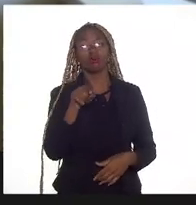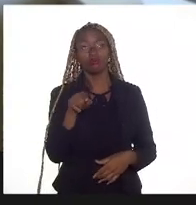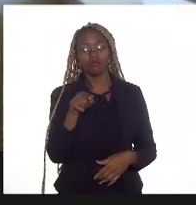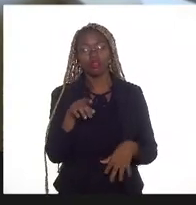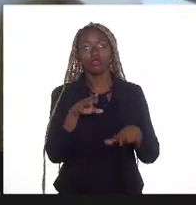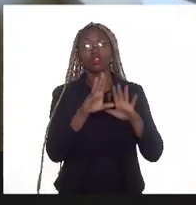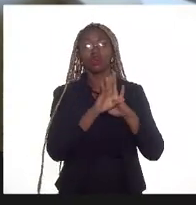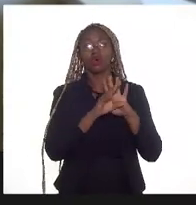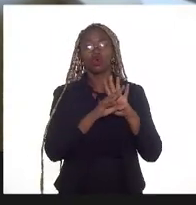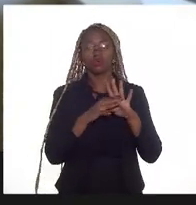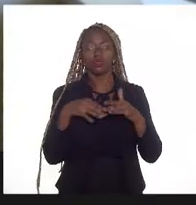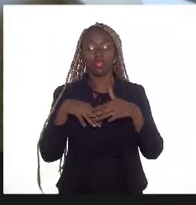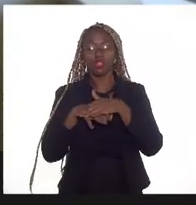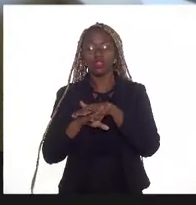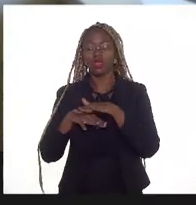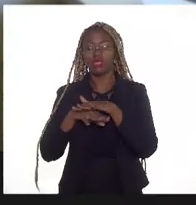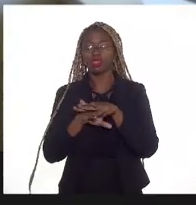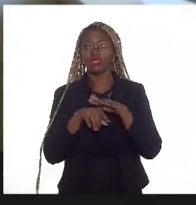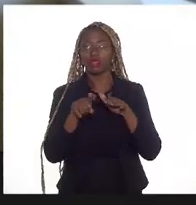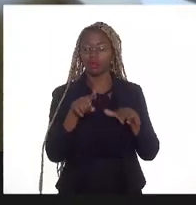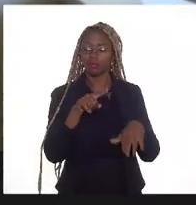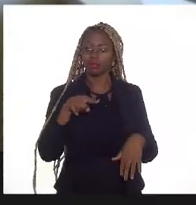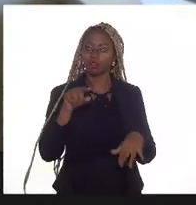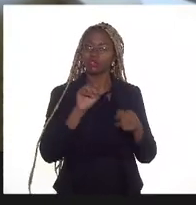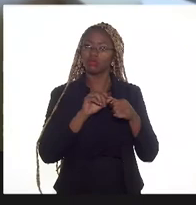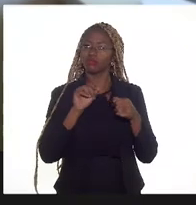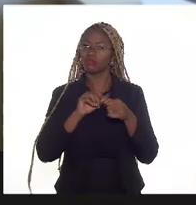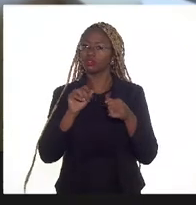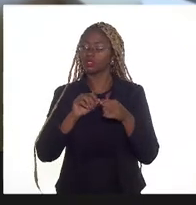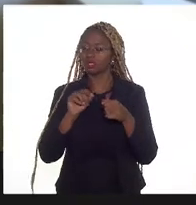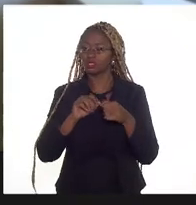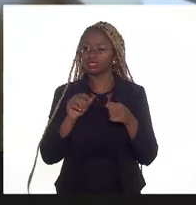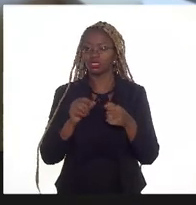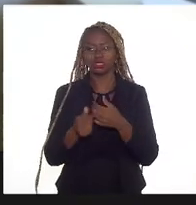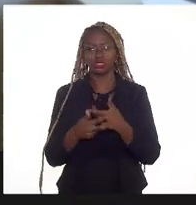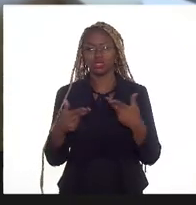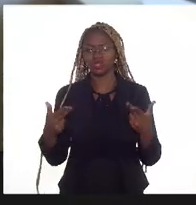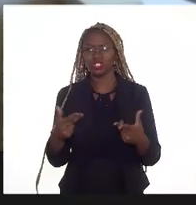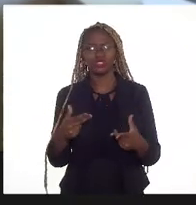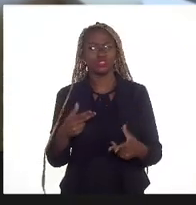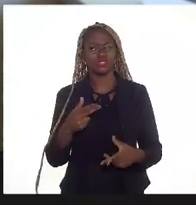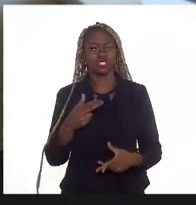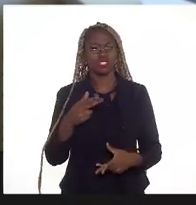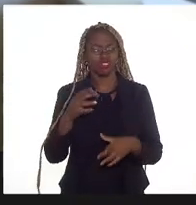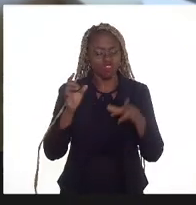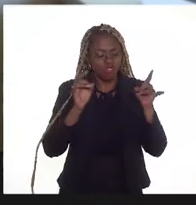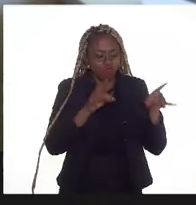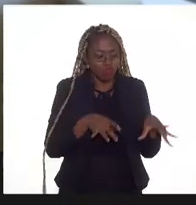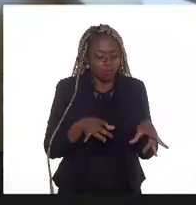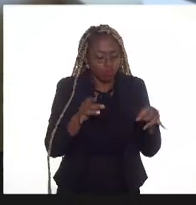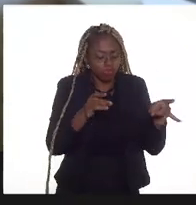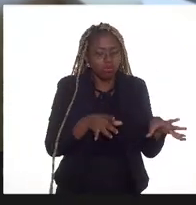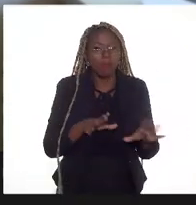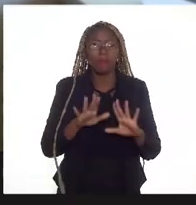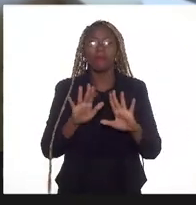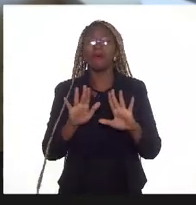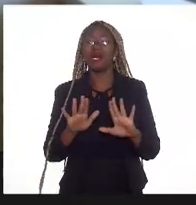reservatório para fazer esses volumes muito grandes de rejeição. E, na exposição,